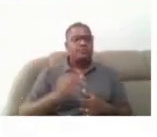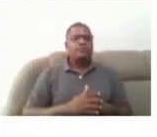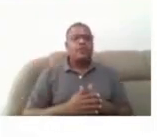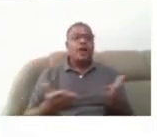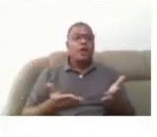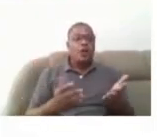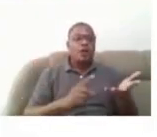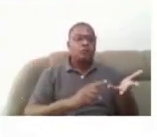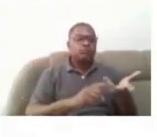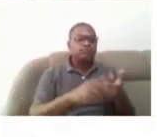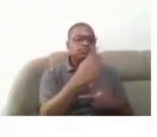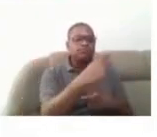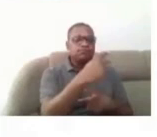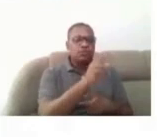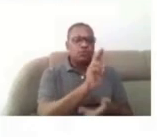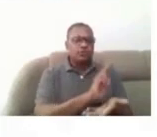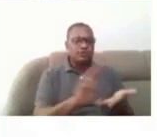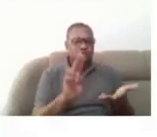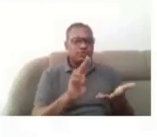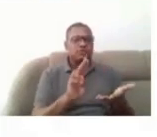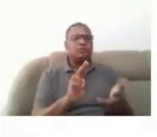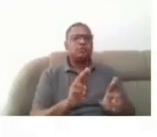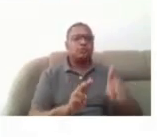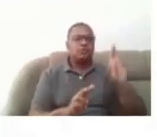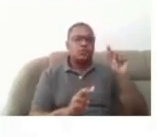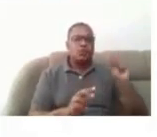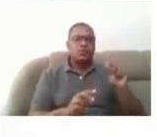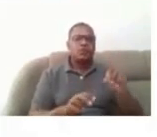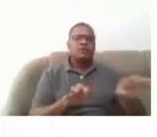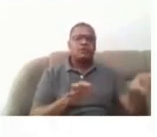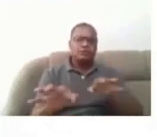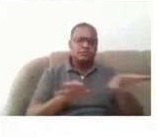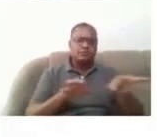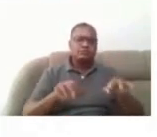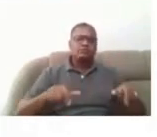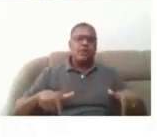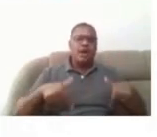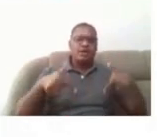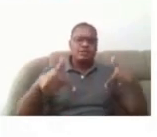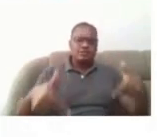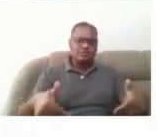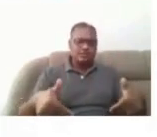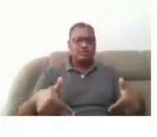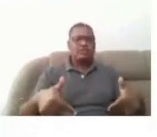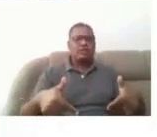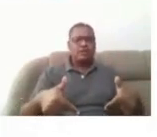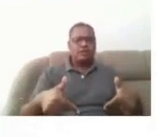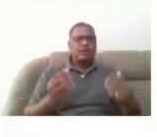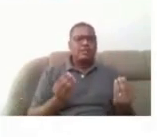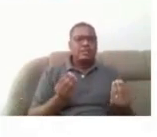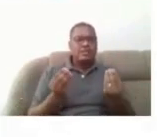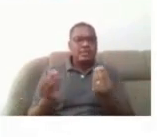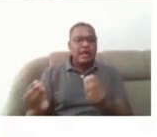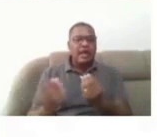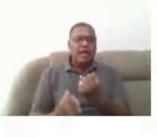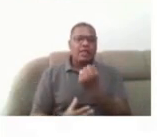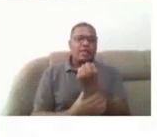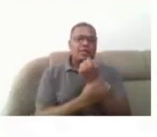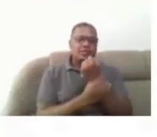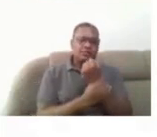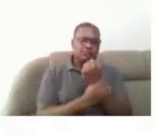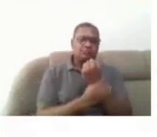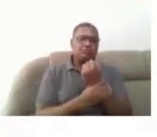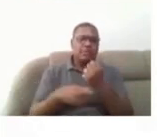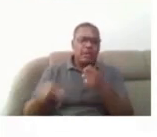Compete planejar ações, executar ações, né? Que garante condições adequadas de